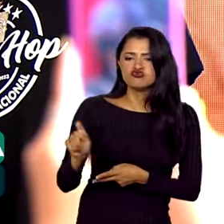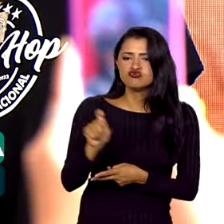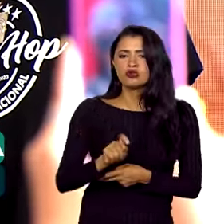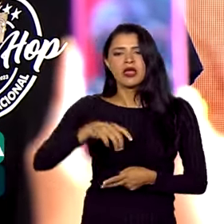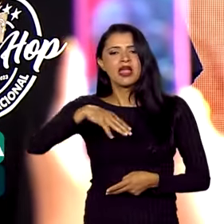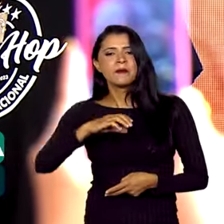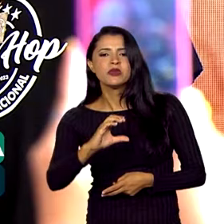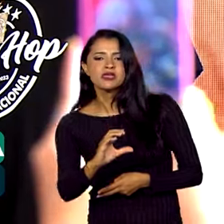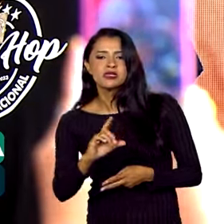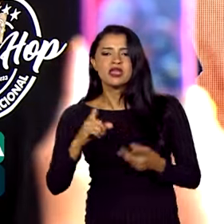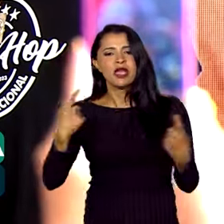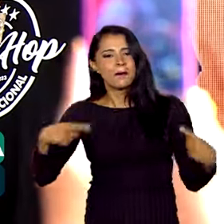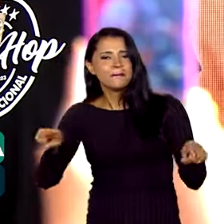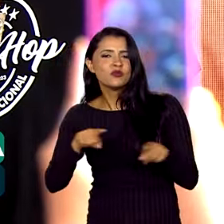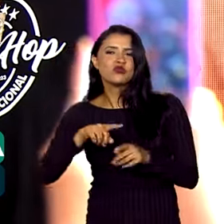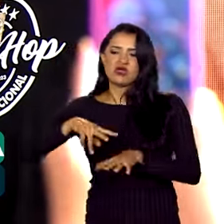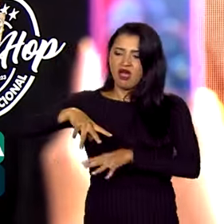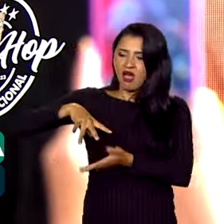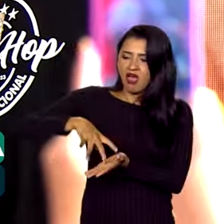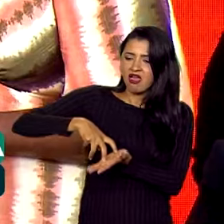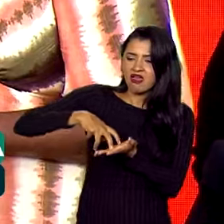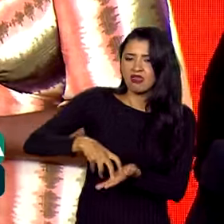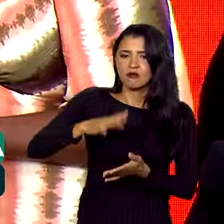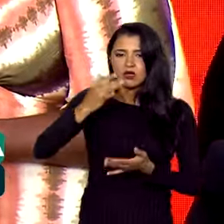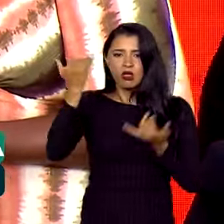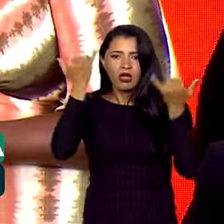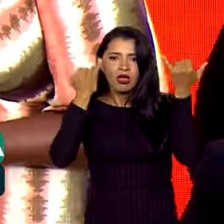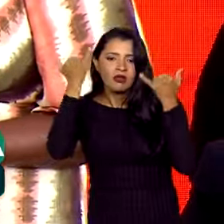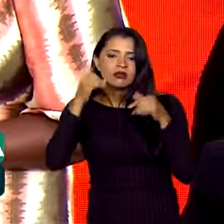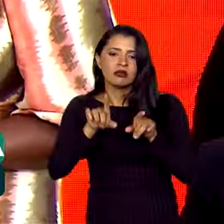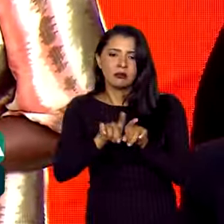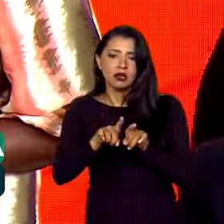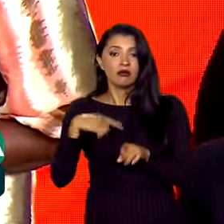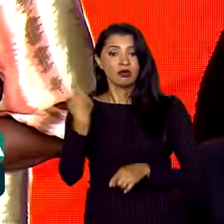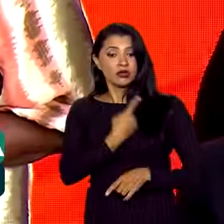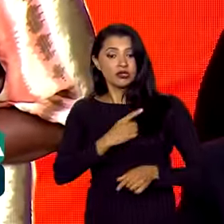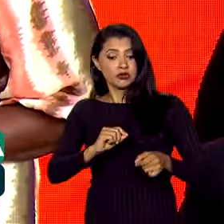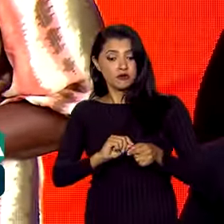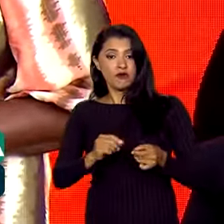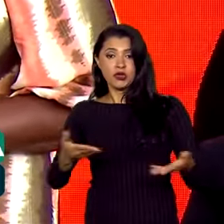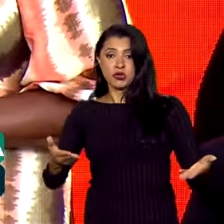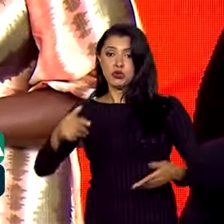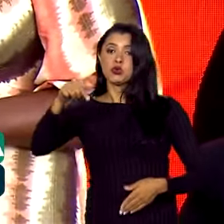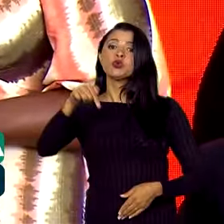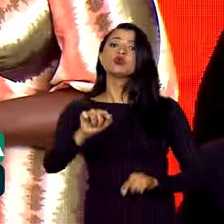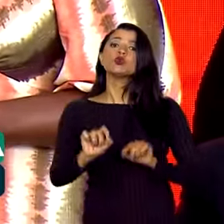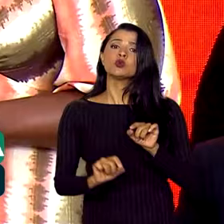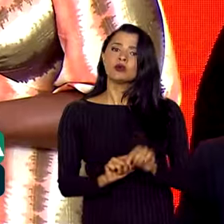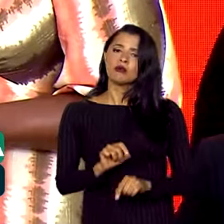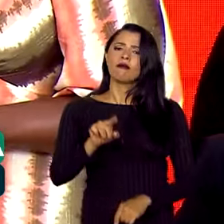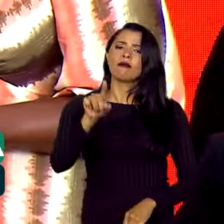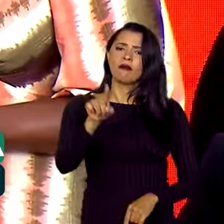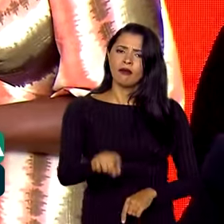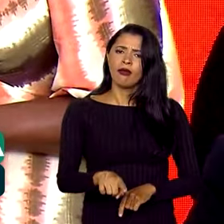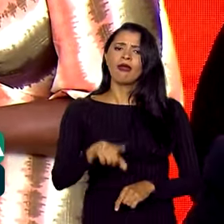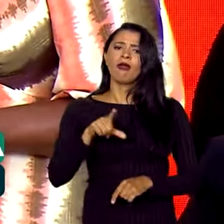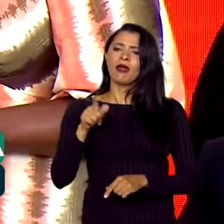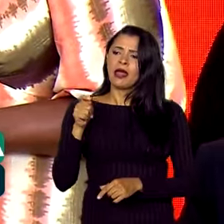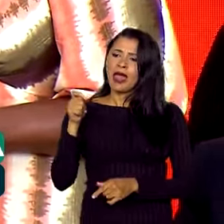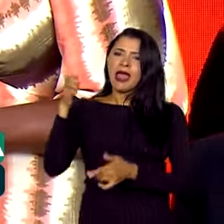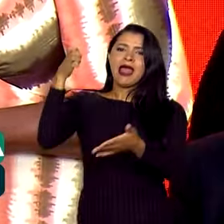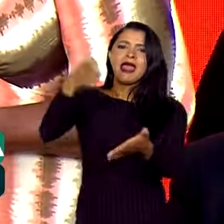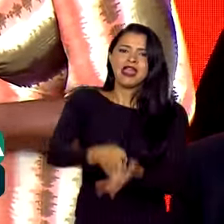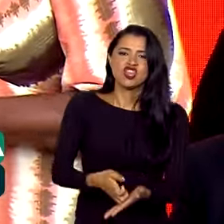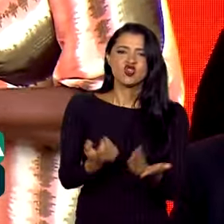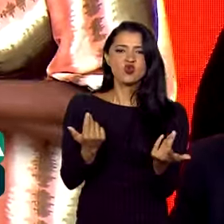MC e a música rap e do conhecimento. O que nós fizemos aqui hoje é o pagamento